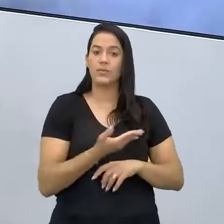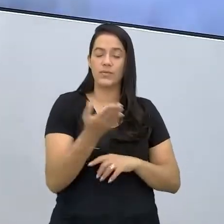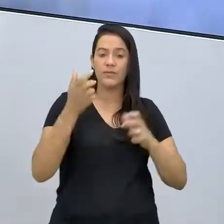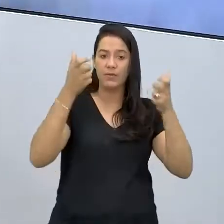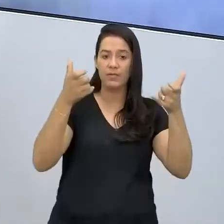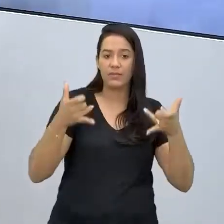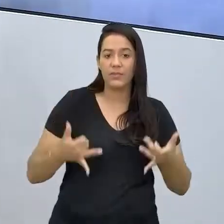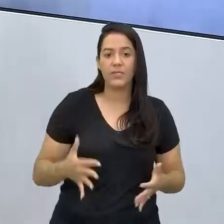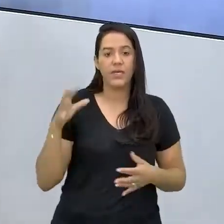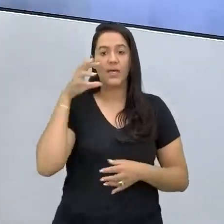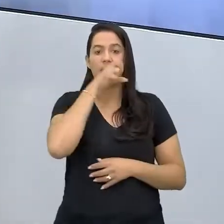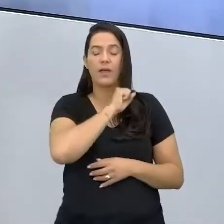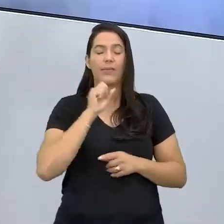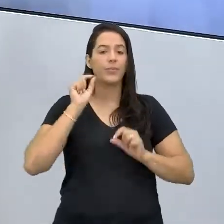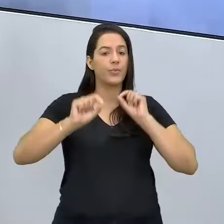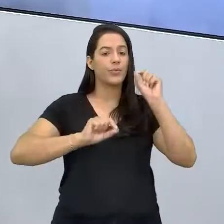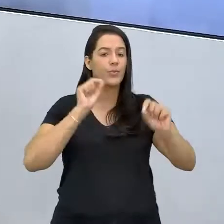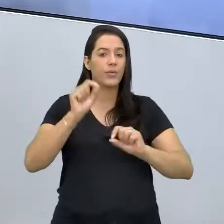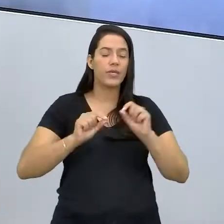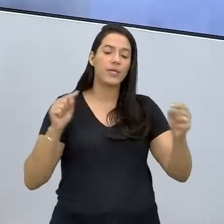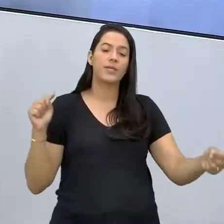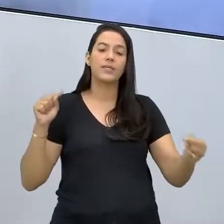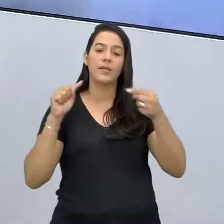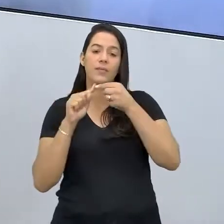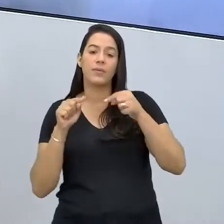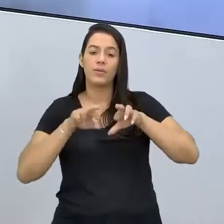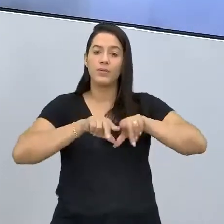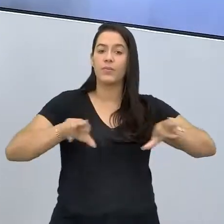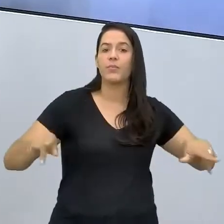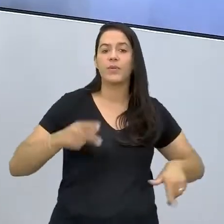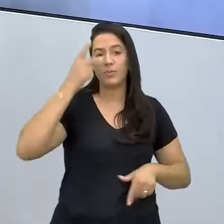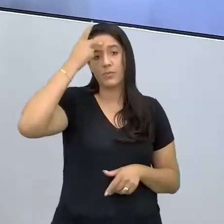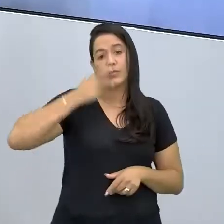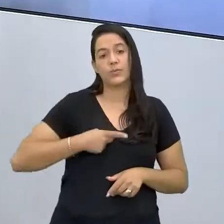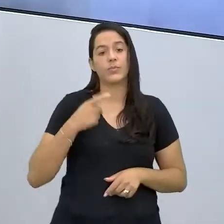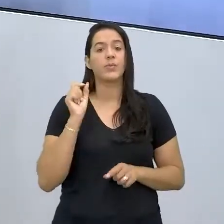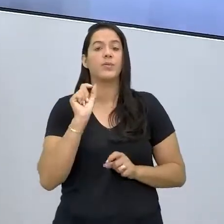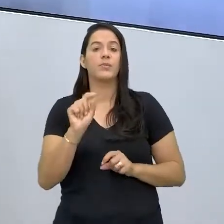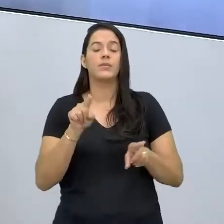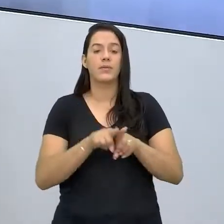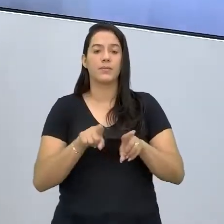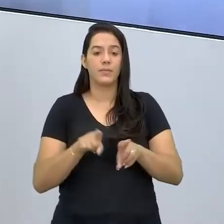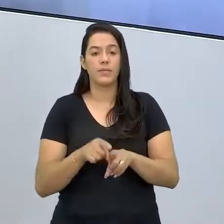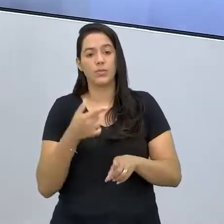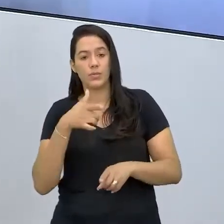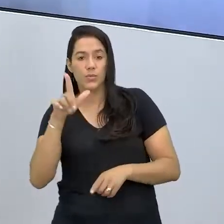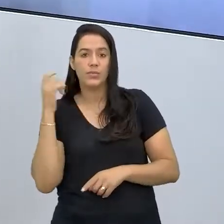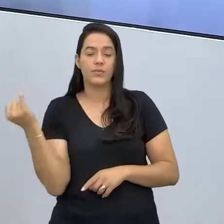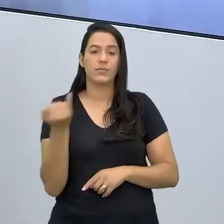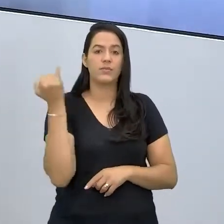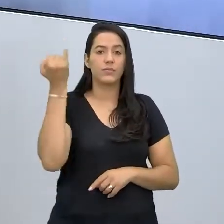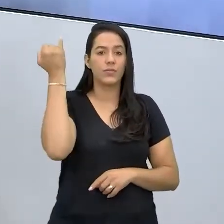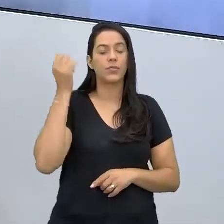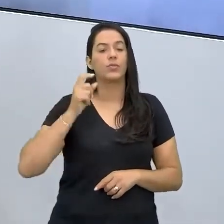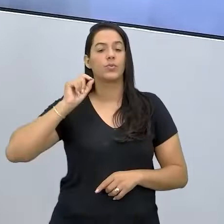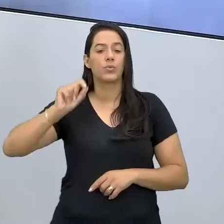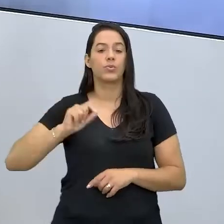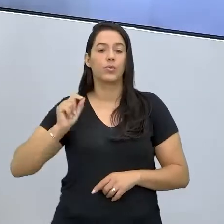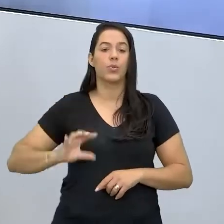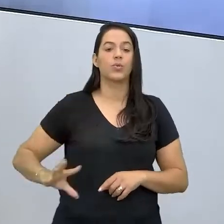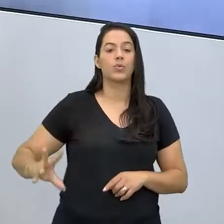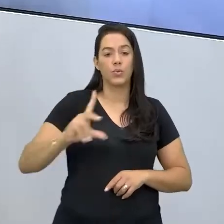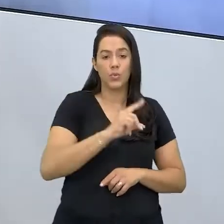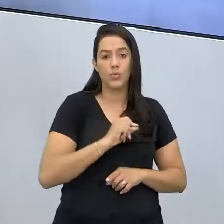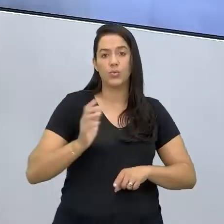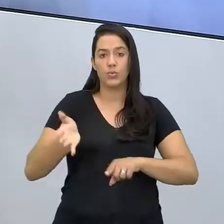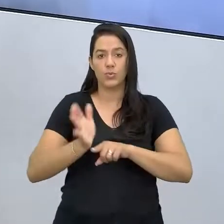ela vai explicar pra gente aí do que que se trata esse branding pessoal. Outra coisa que é importante falar pra vocês é que todos os vídeos